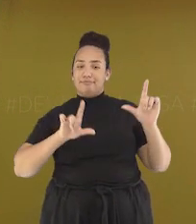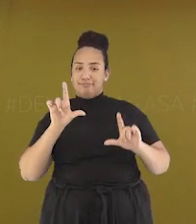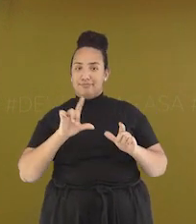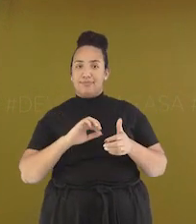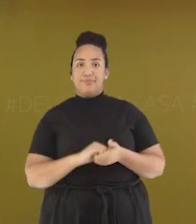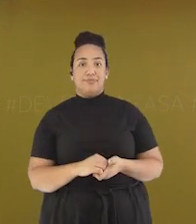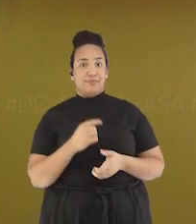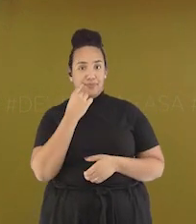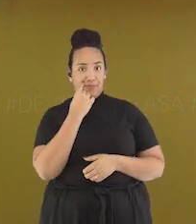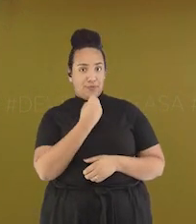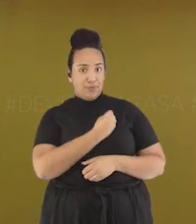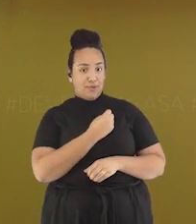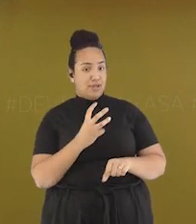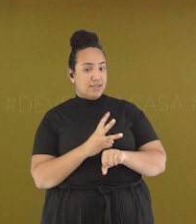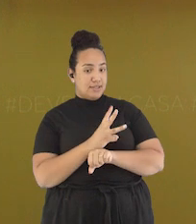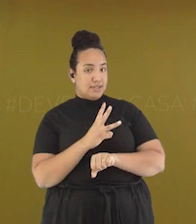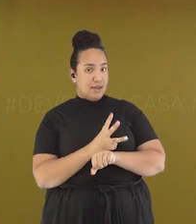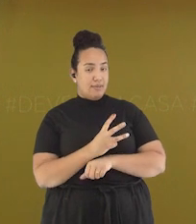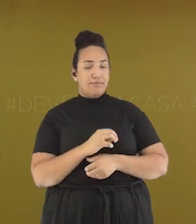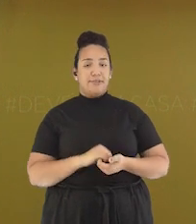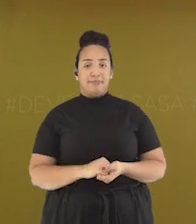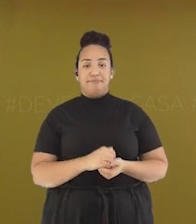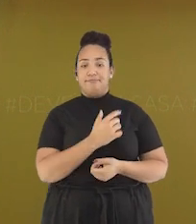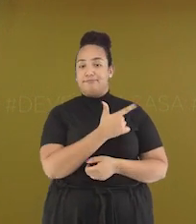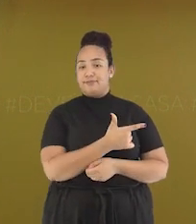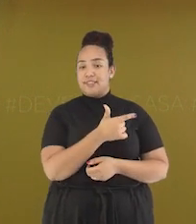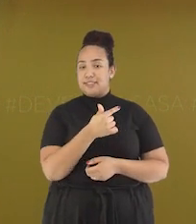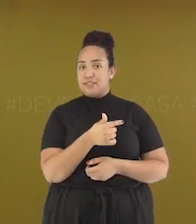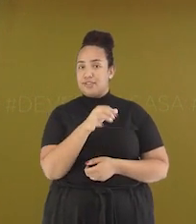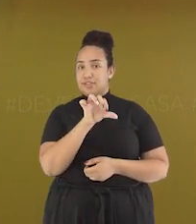Casa Através do nosso número de WhatsApp